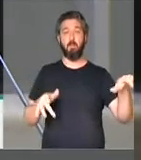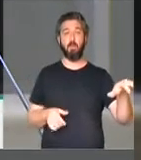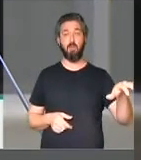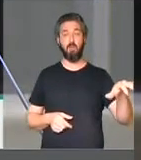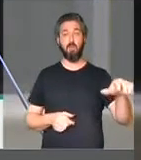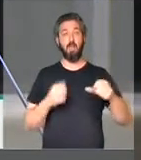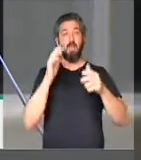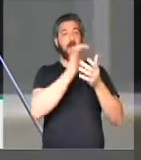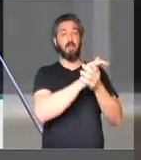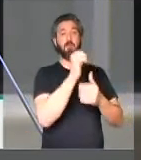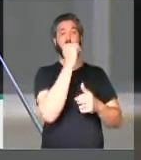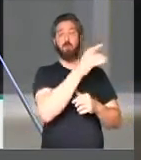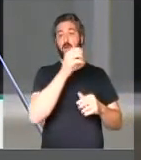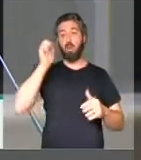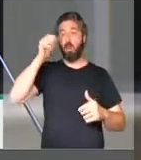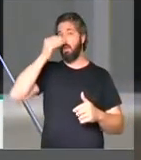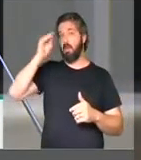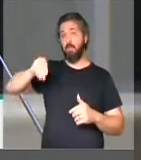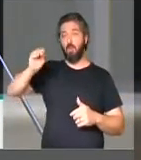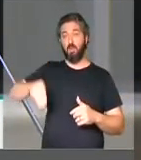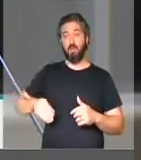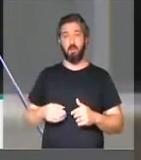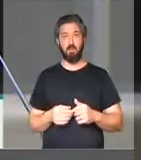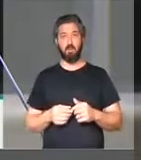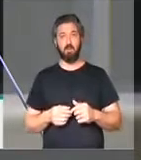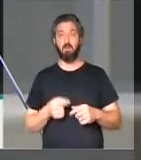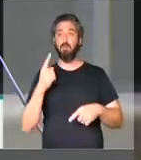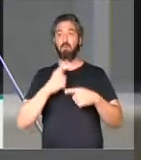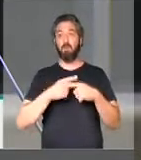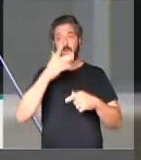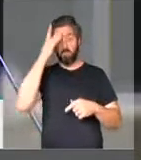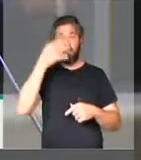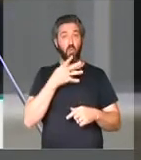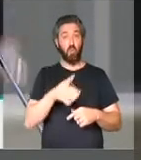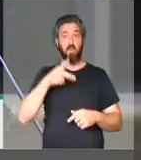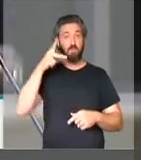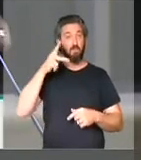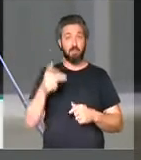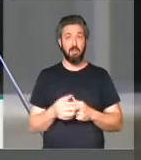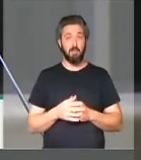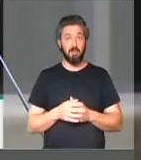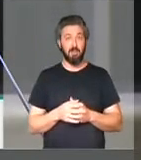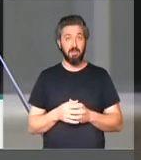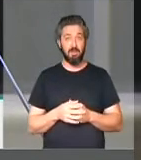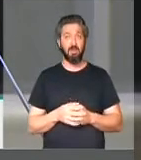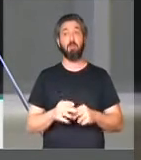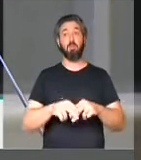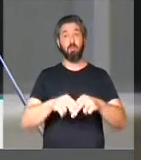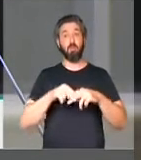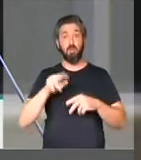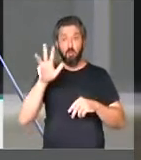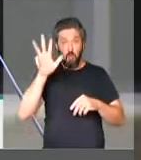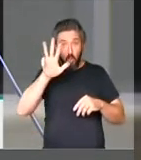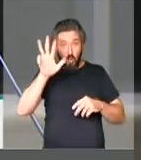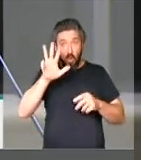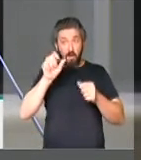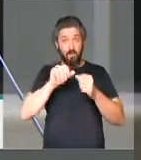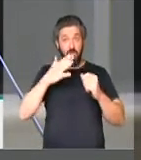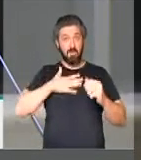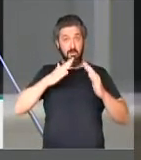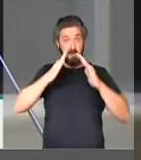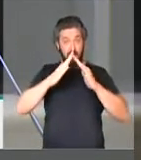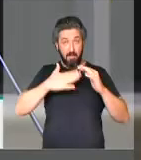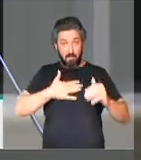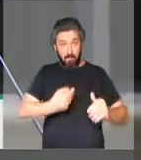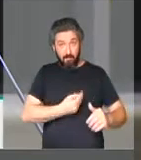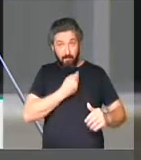abandonada. Porque as pessoas não sabem o que é essa política. É por isso que quando o Lula fez o Minha